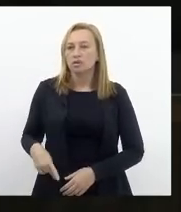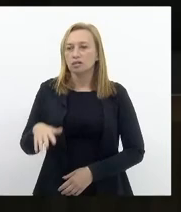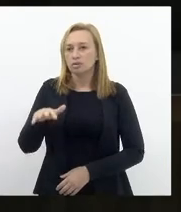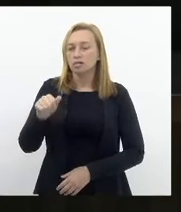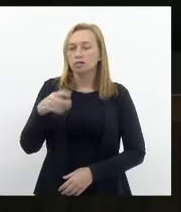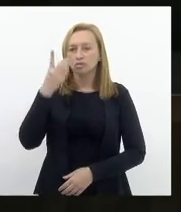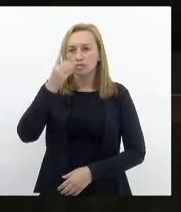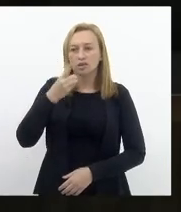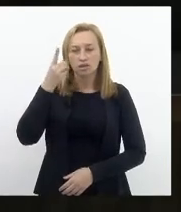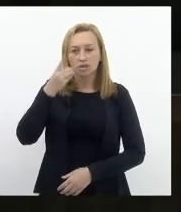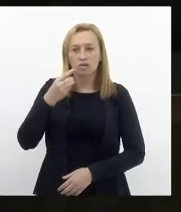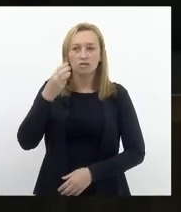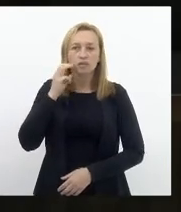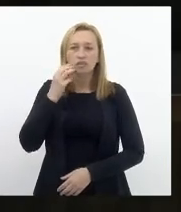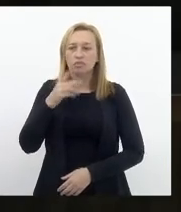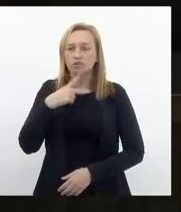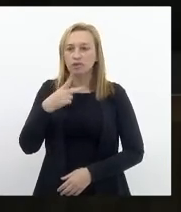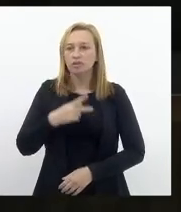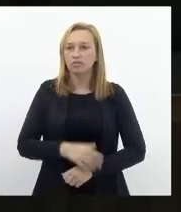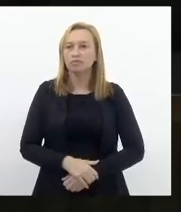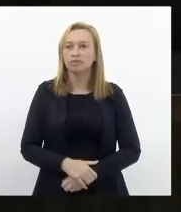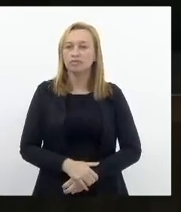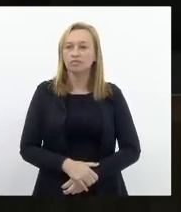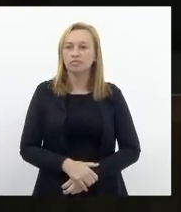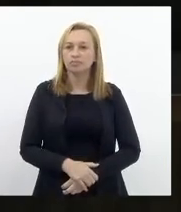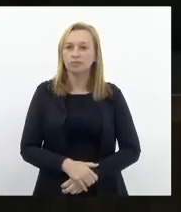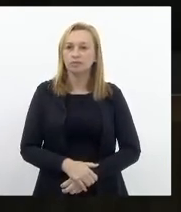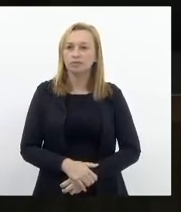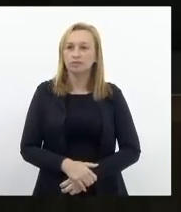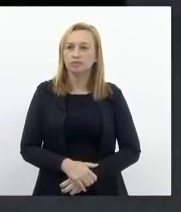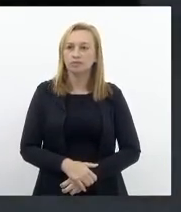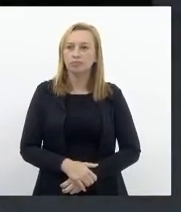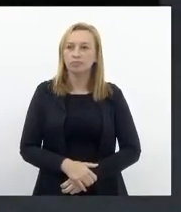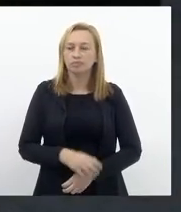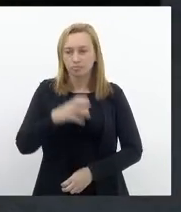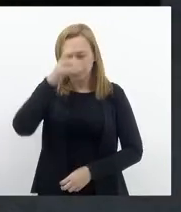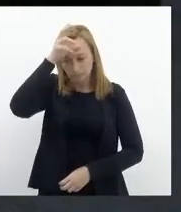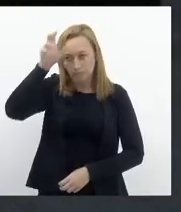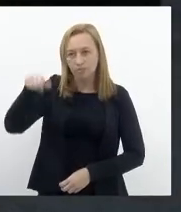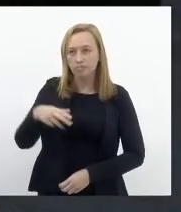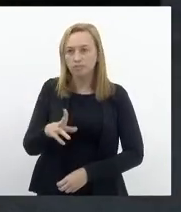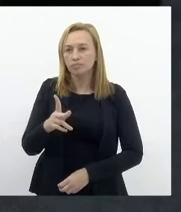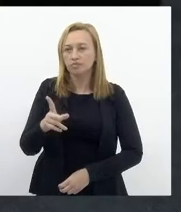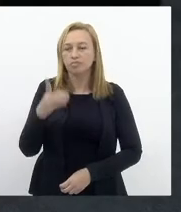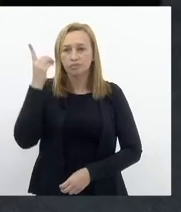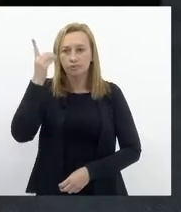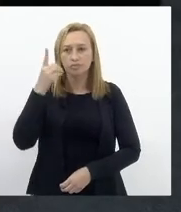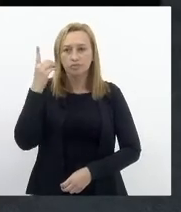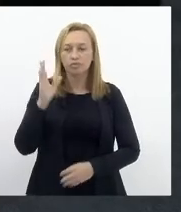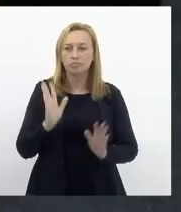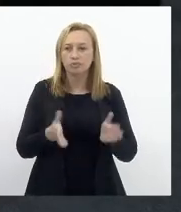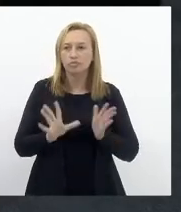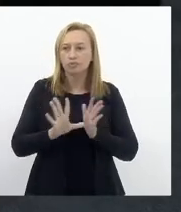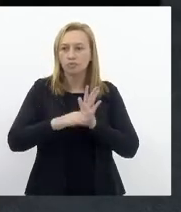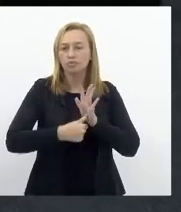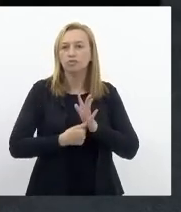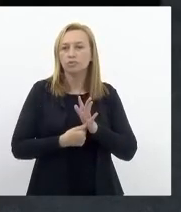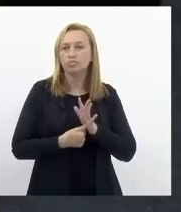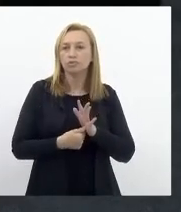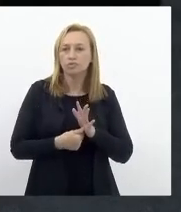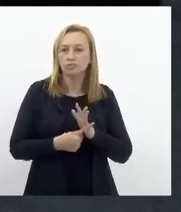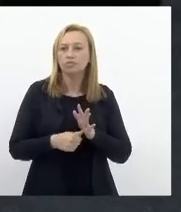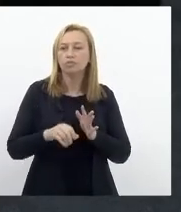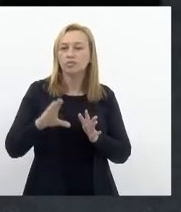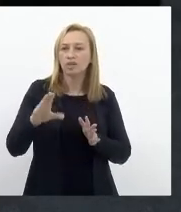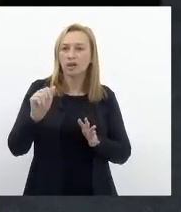Valdeque Carneiro para emitir parecer. Deputada Tiazul, uma das principais pragas hoje, o roubo de cabos do